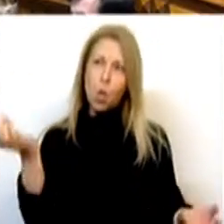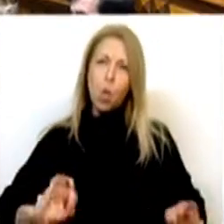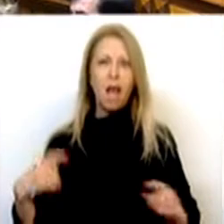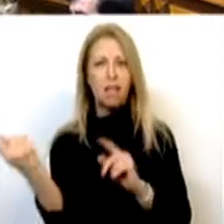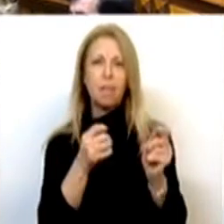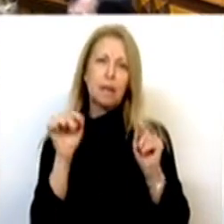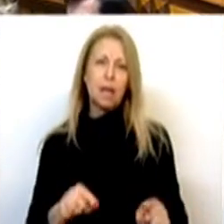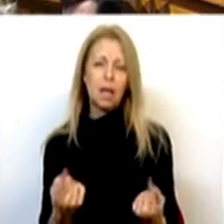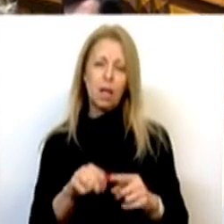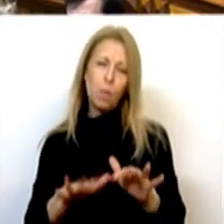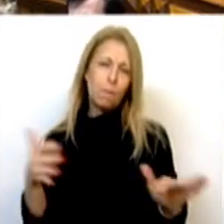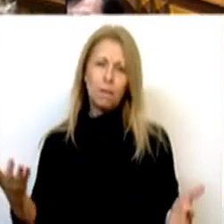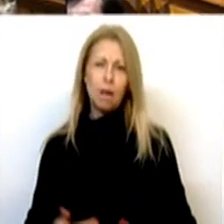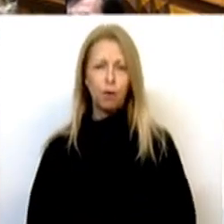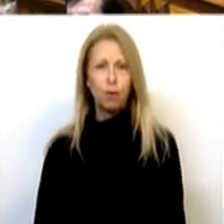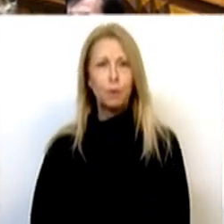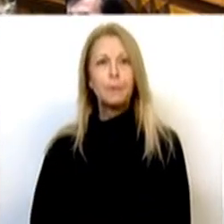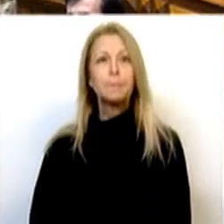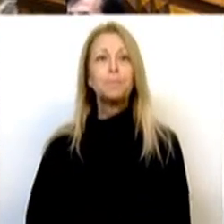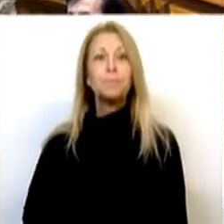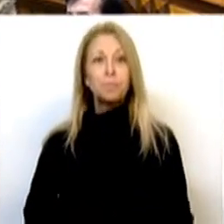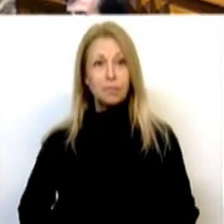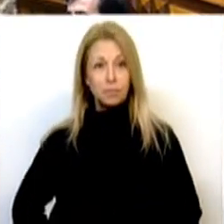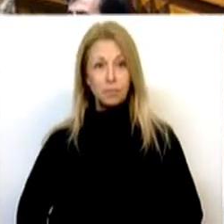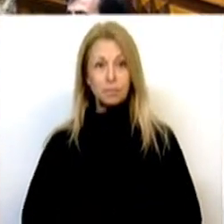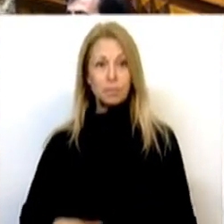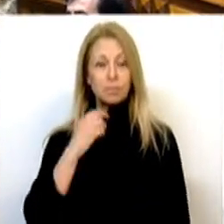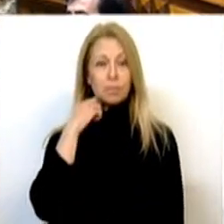Obrigada. Obrigada. Obrigada. Obrigado.